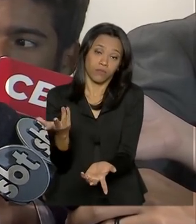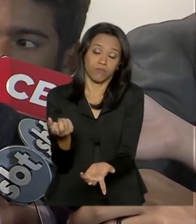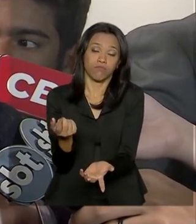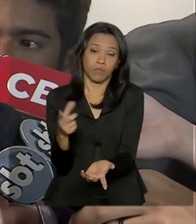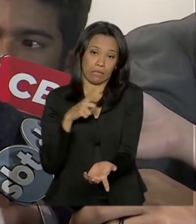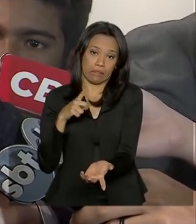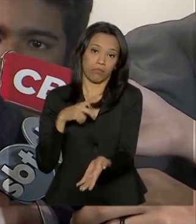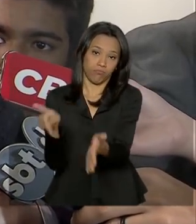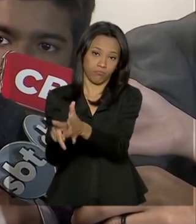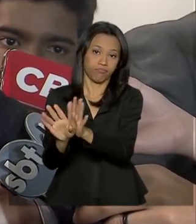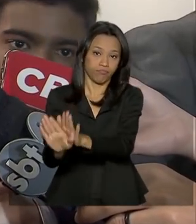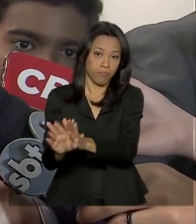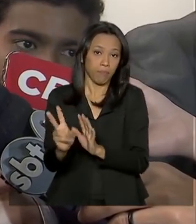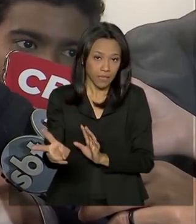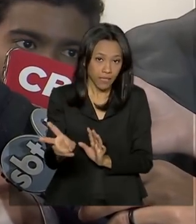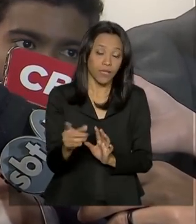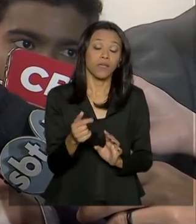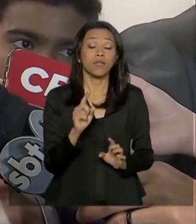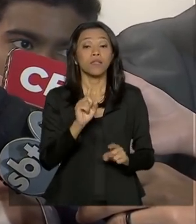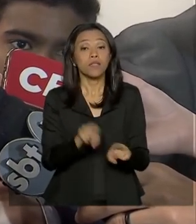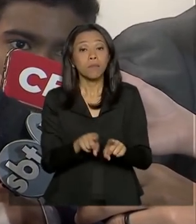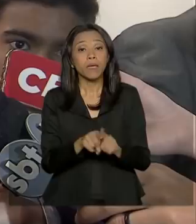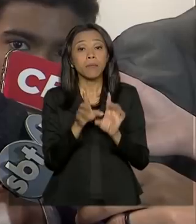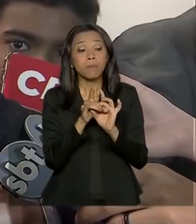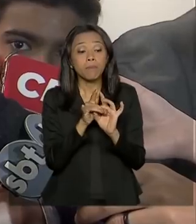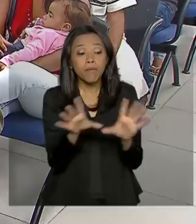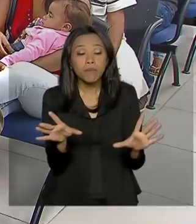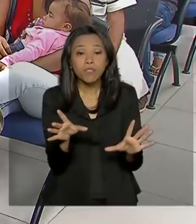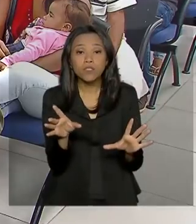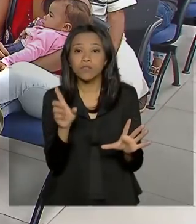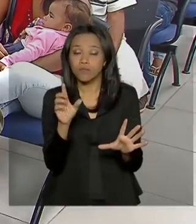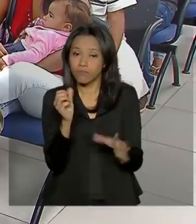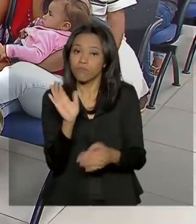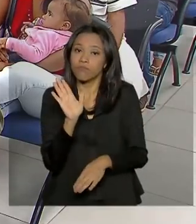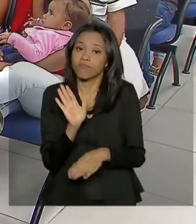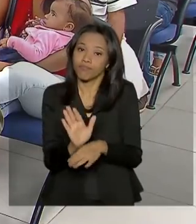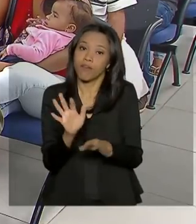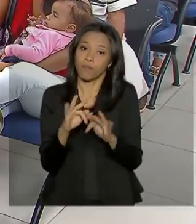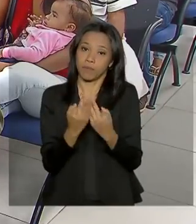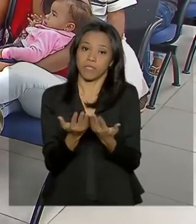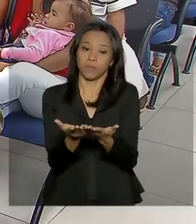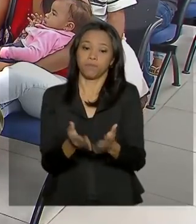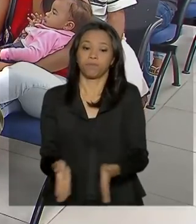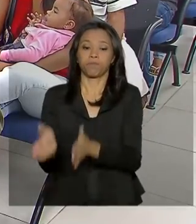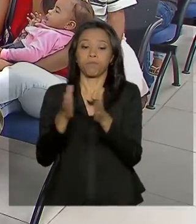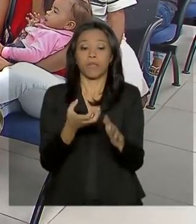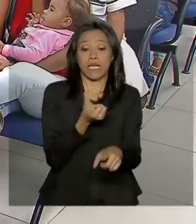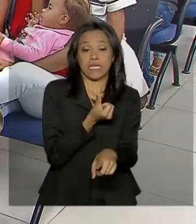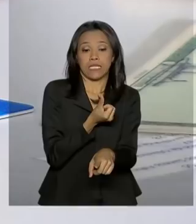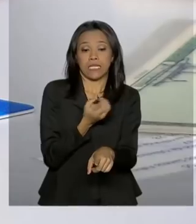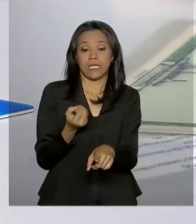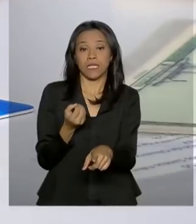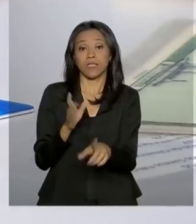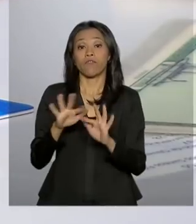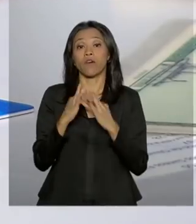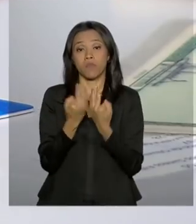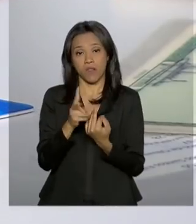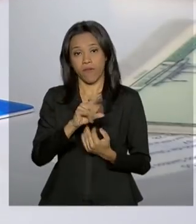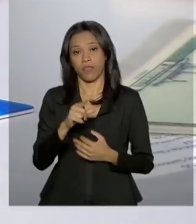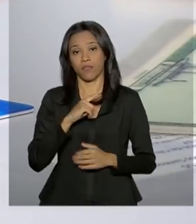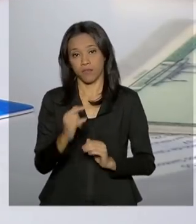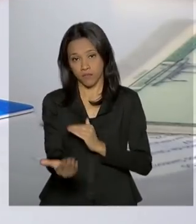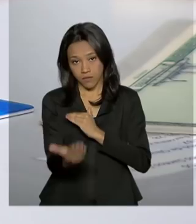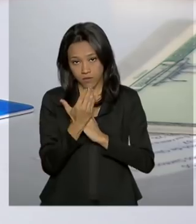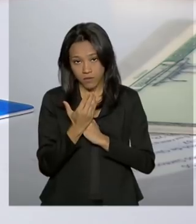permitir uma recomposição da renda na família. Cerca de 600 famílias serão beneficiadas. A